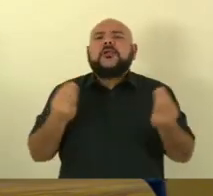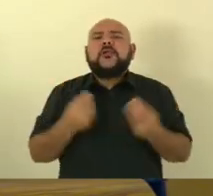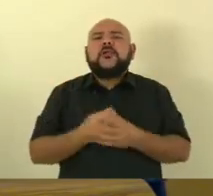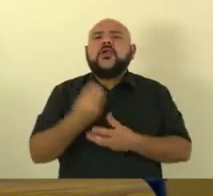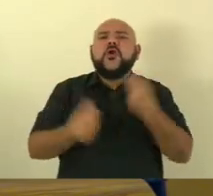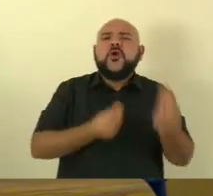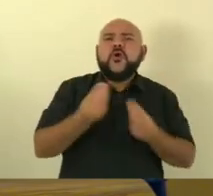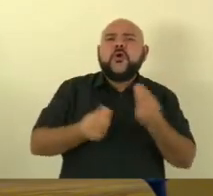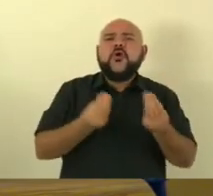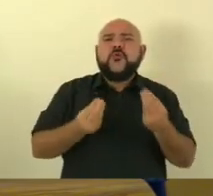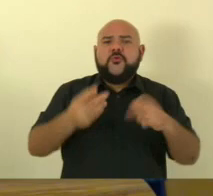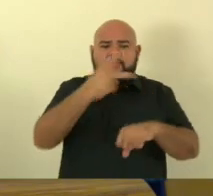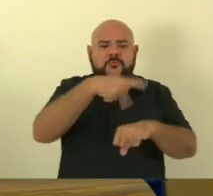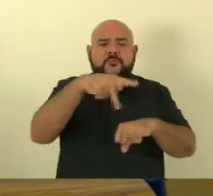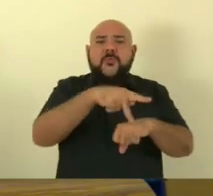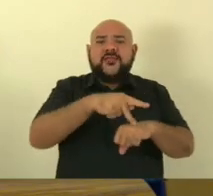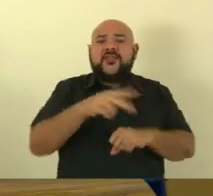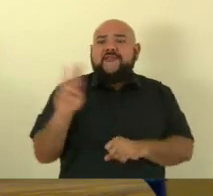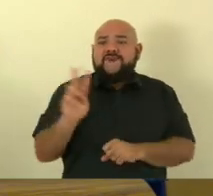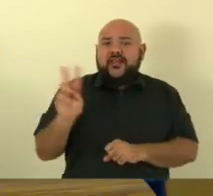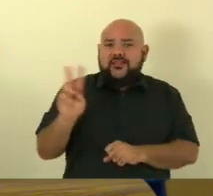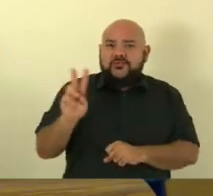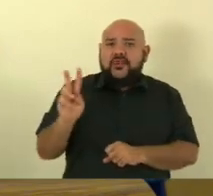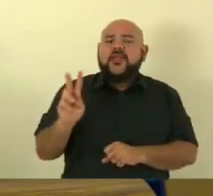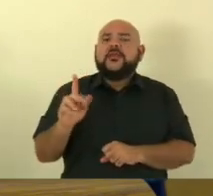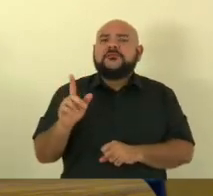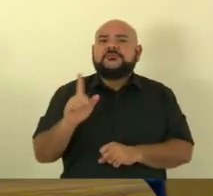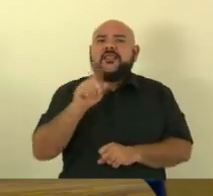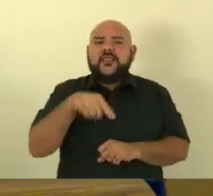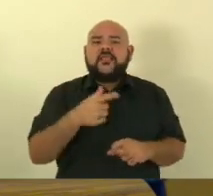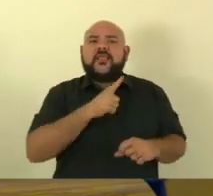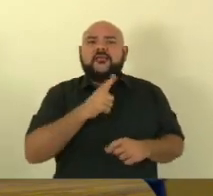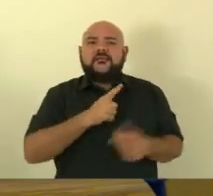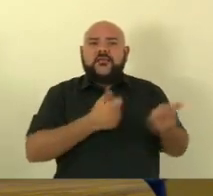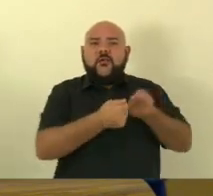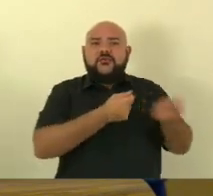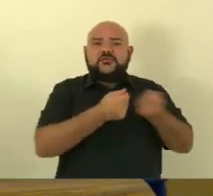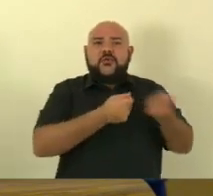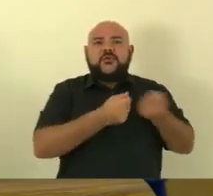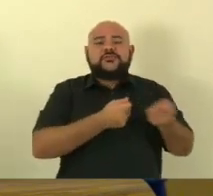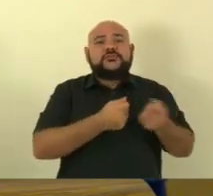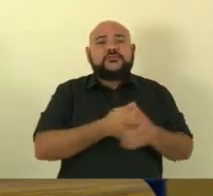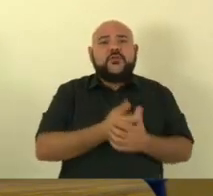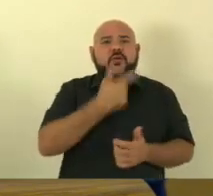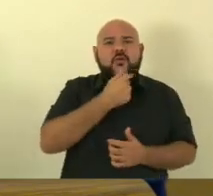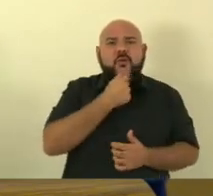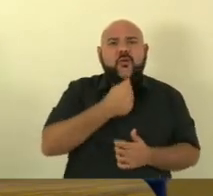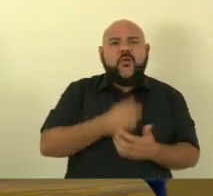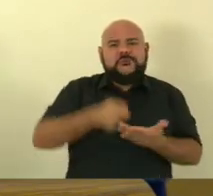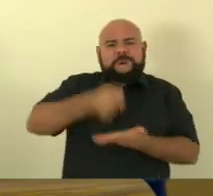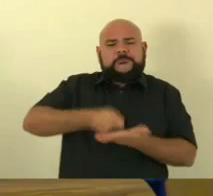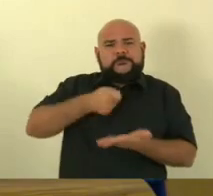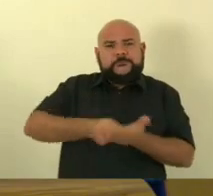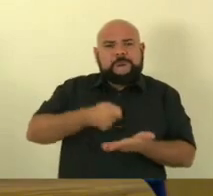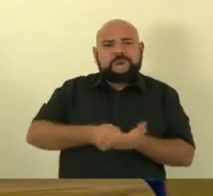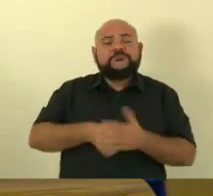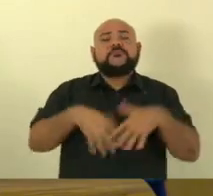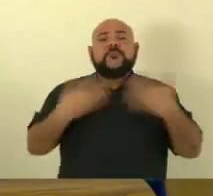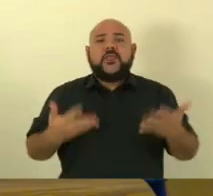venezuela comandado por um ditador segundo eu quero que o ministério por federal